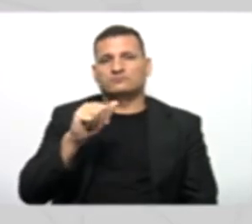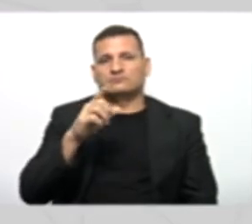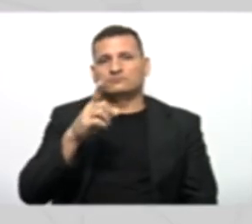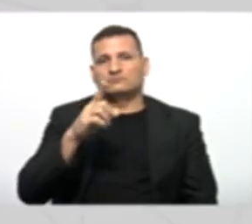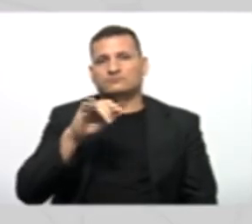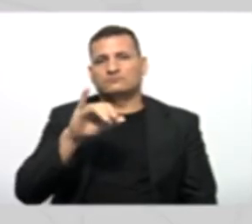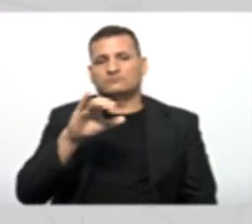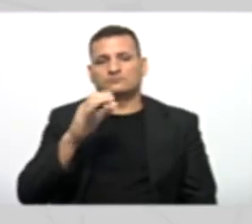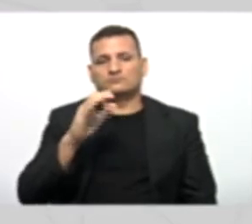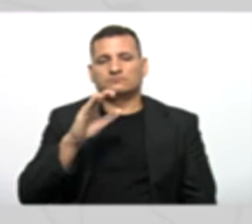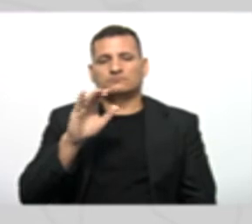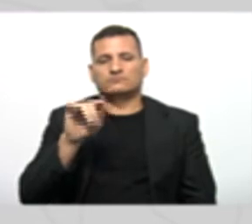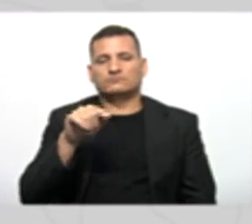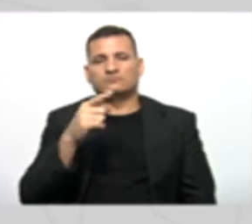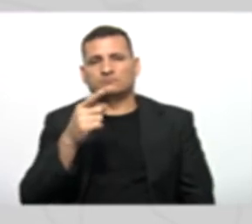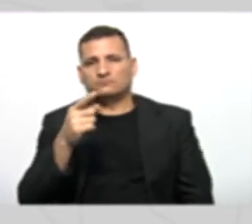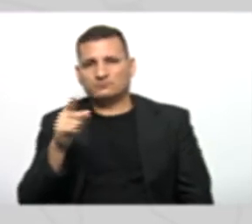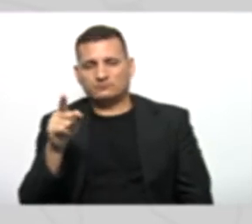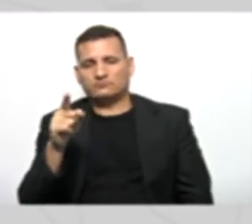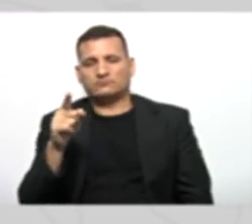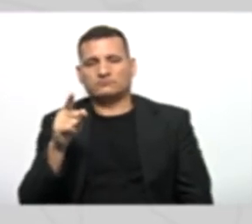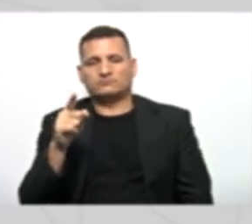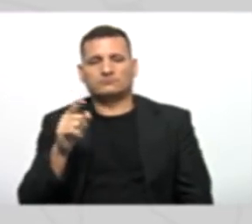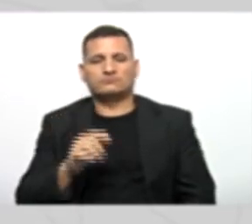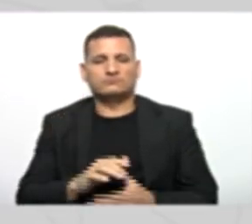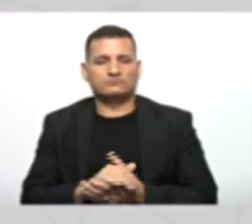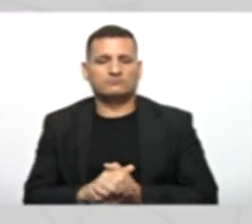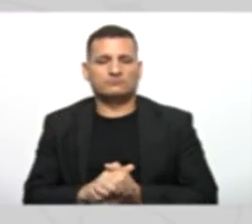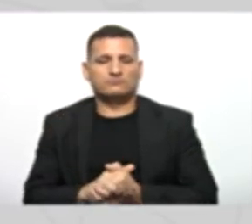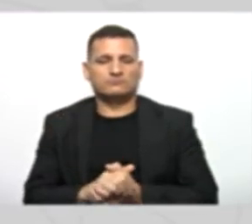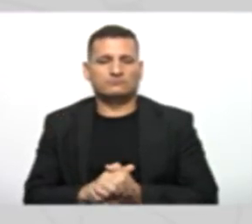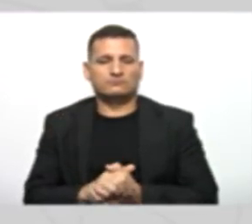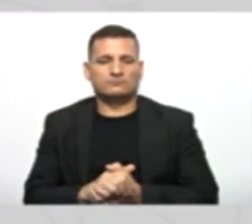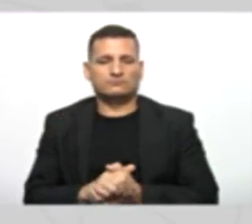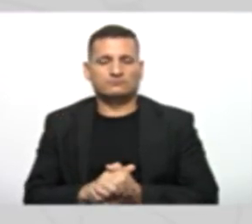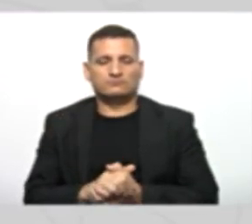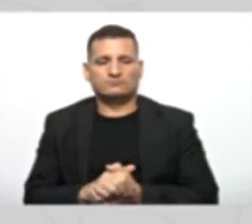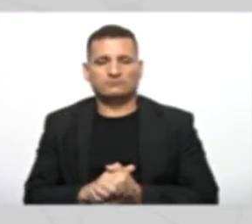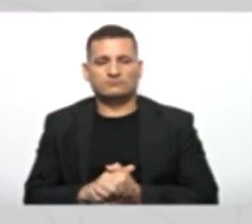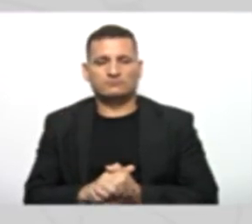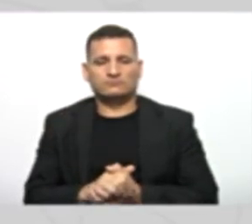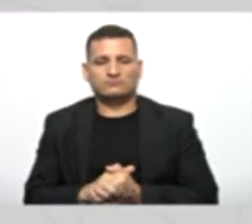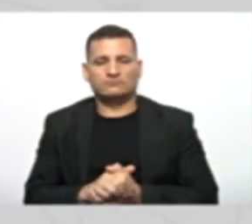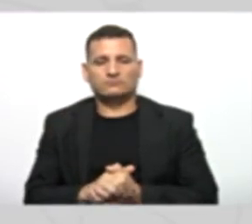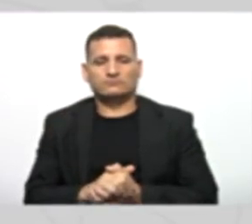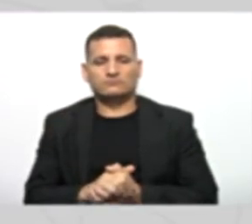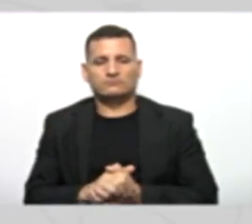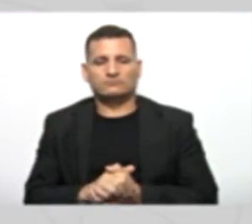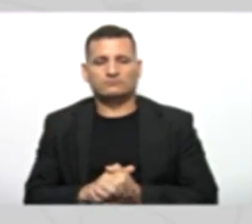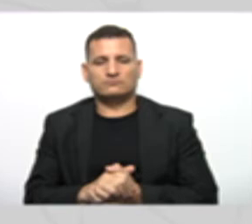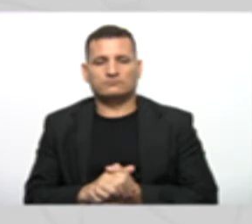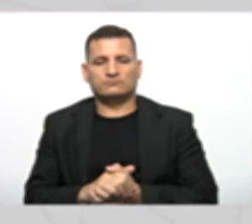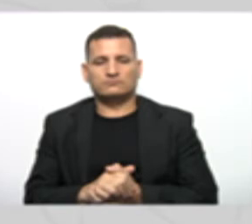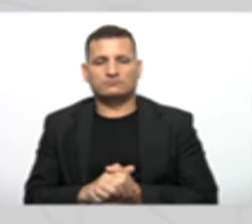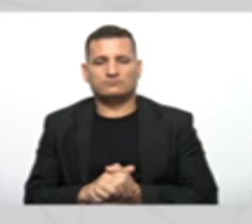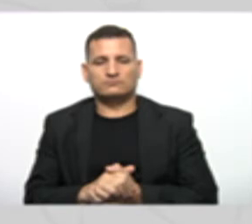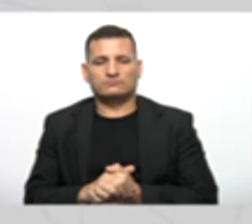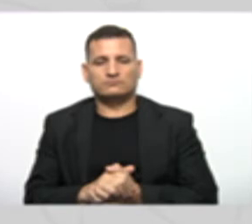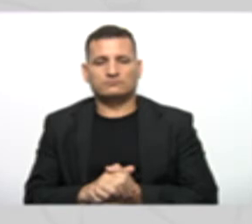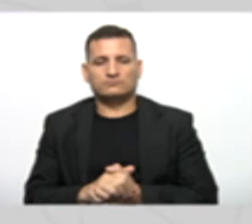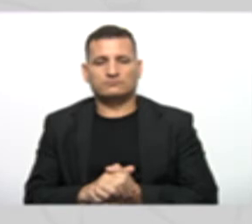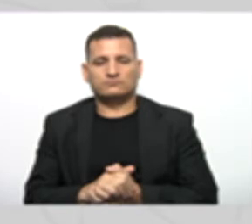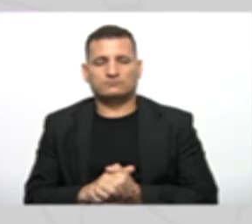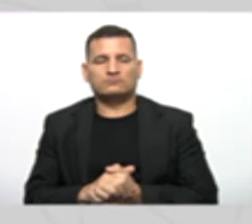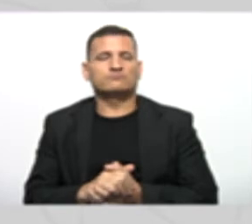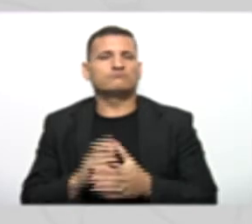Daquele time Que nós designamos Aqui O nome Uma tradição Ok Beleza Botei